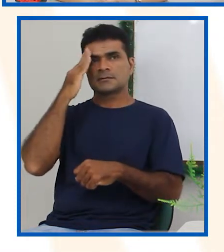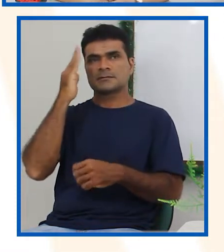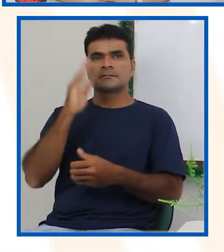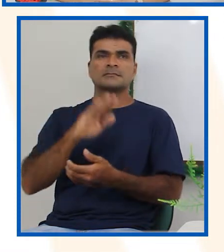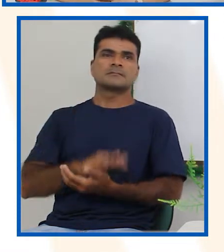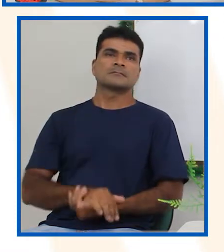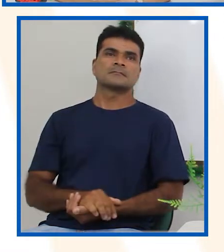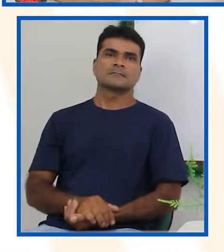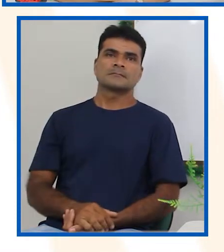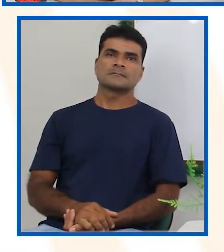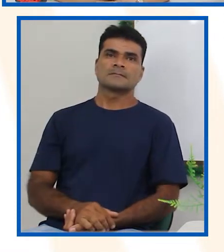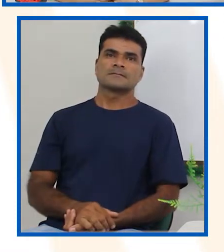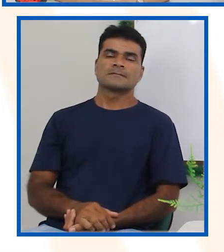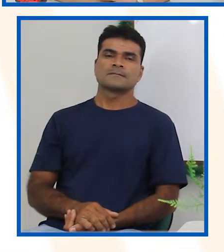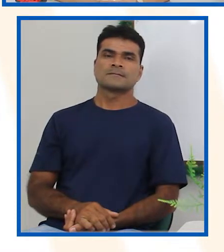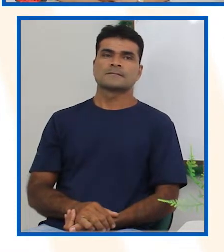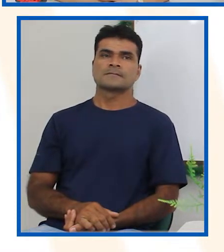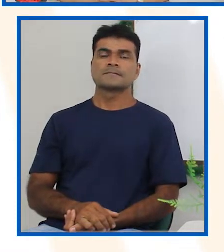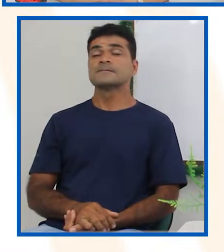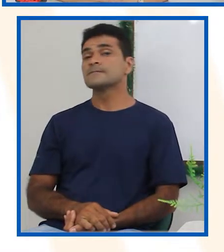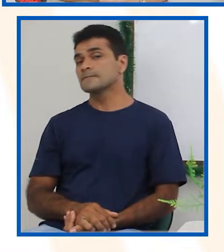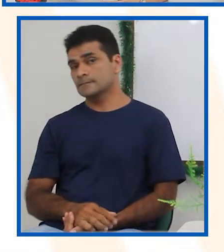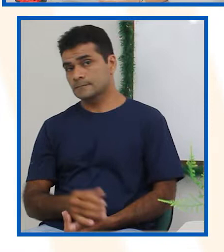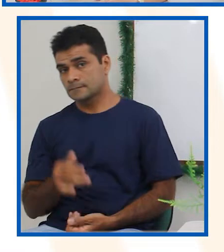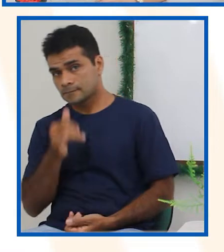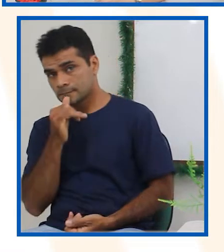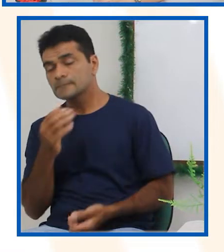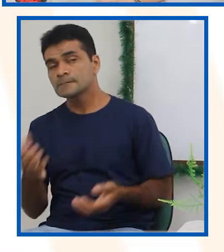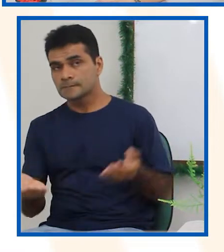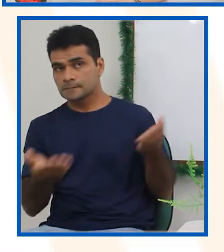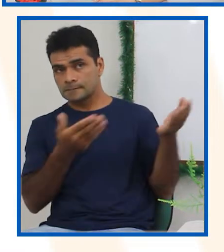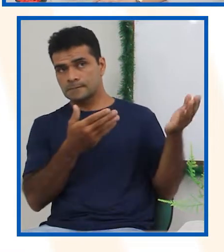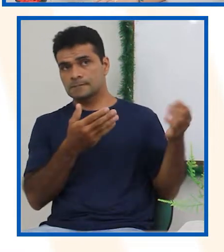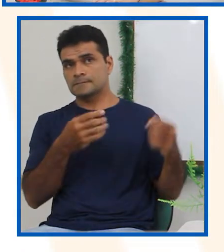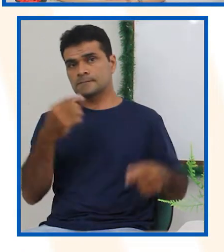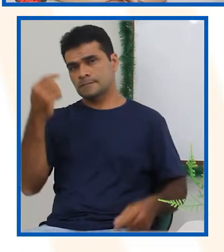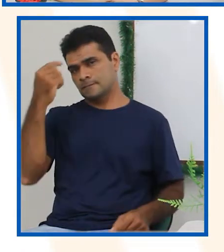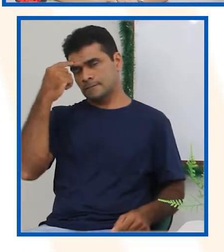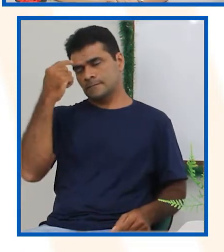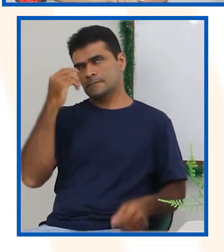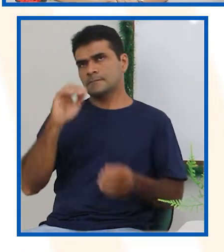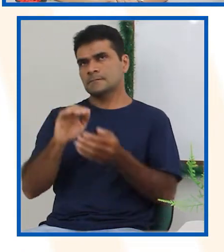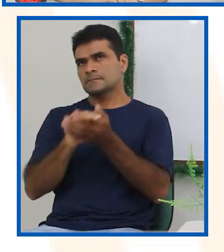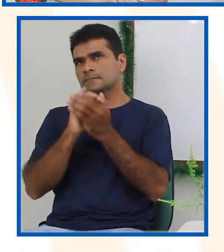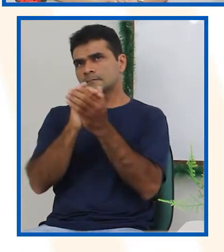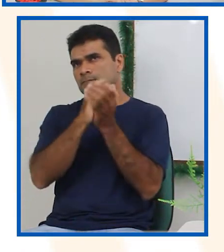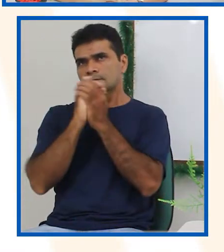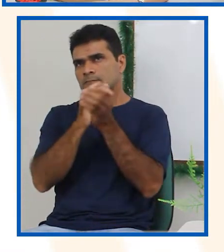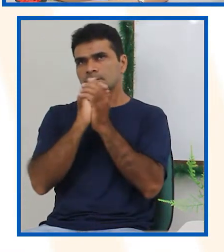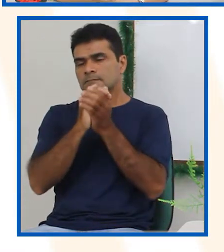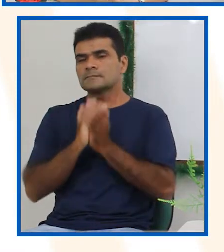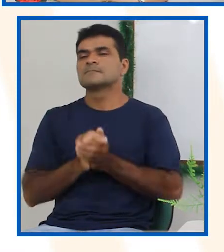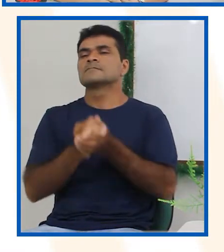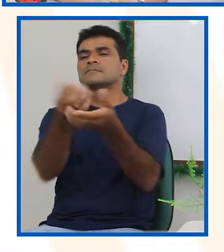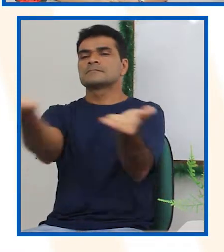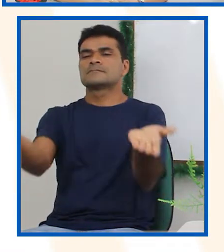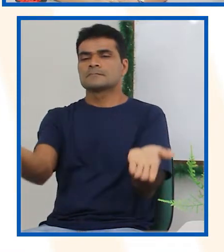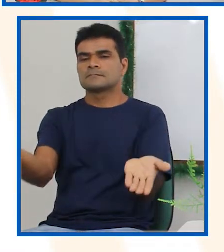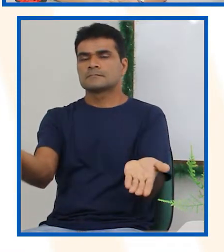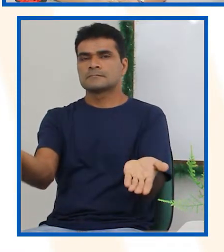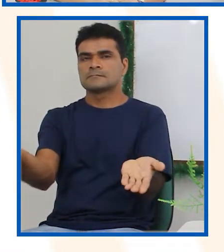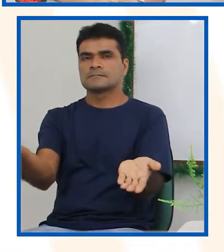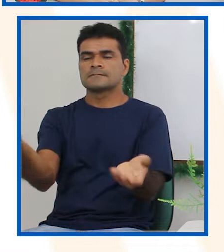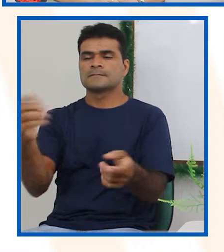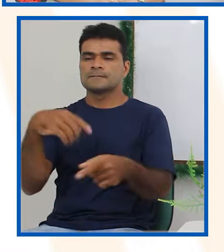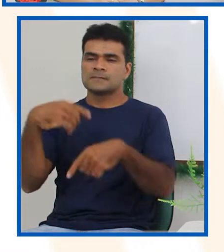Agora, pense no lançamento de um dado. Eu vou lançar um dado, vou jogar o dado. Você consegue